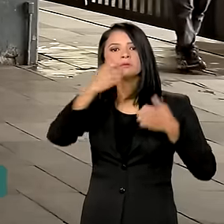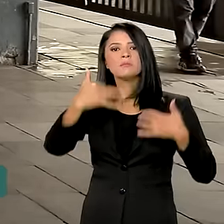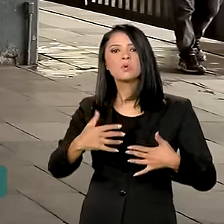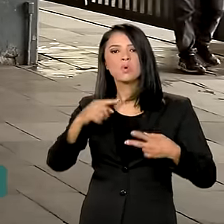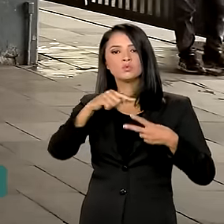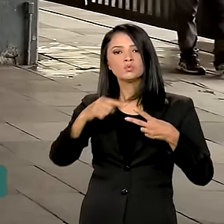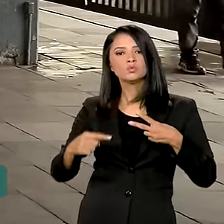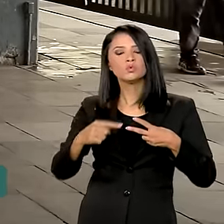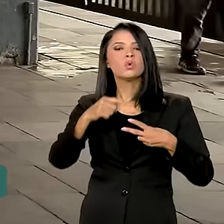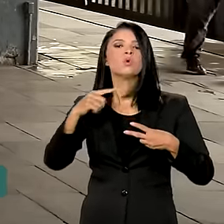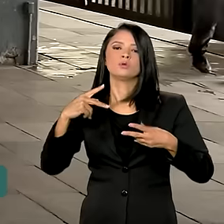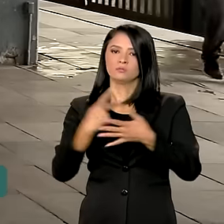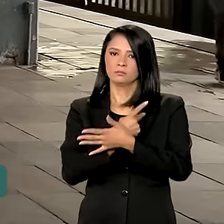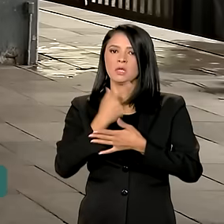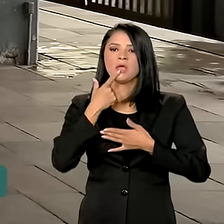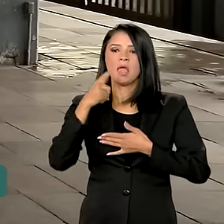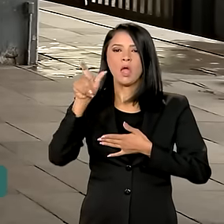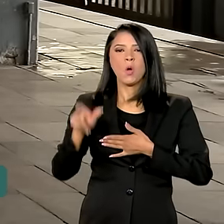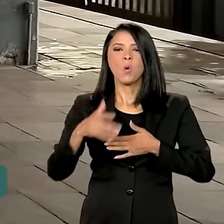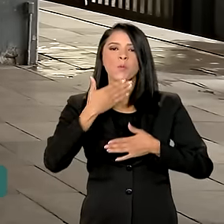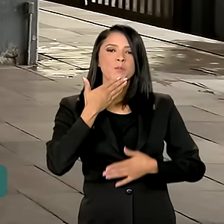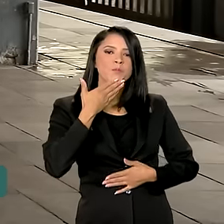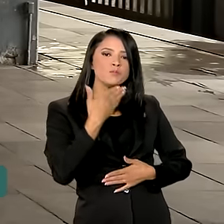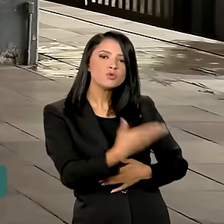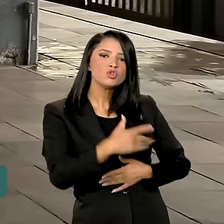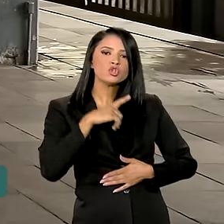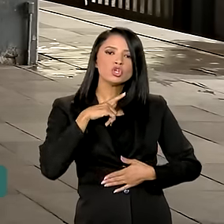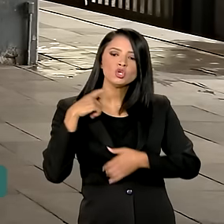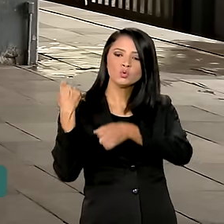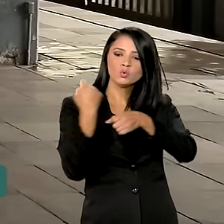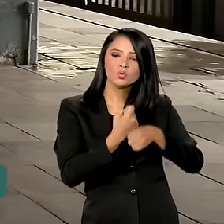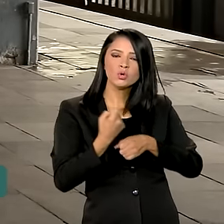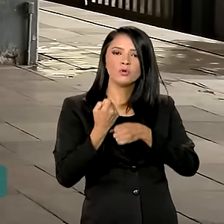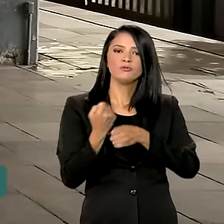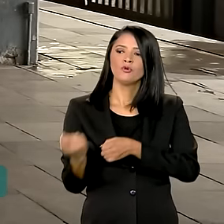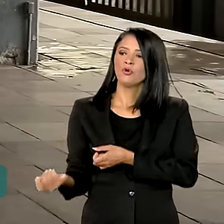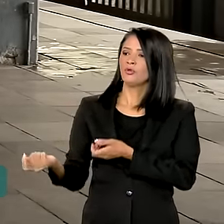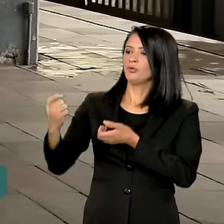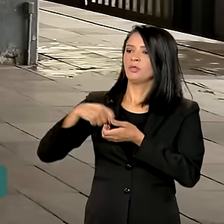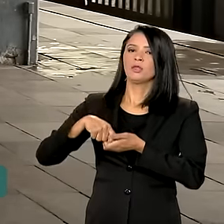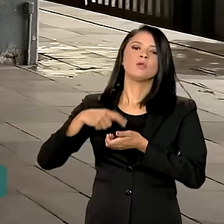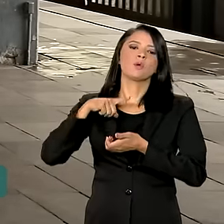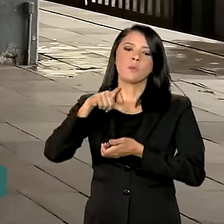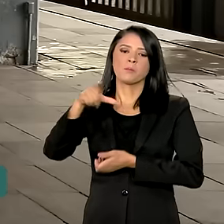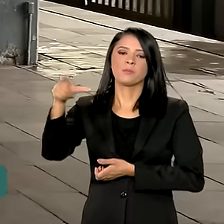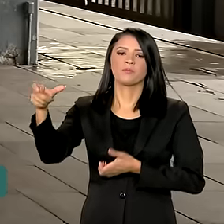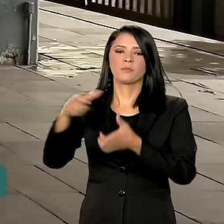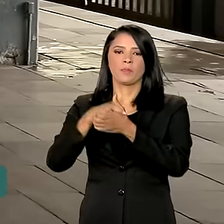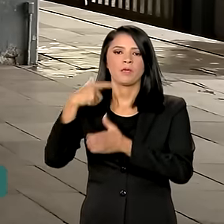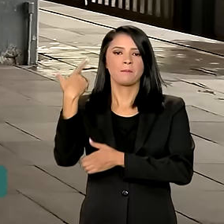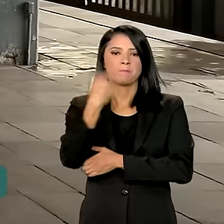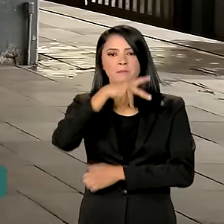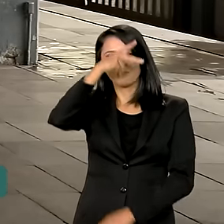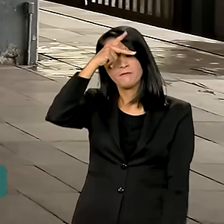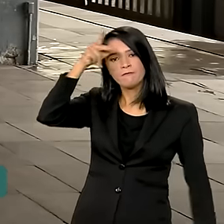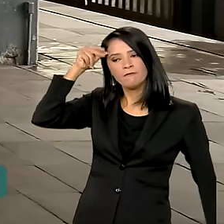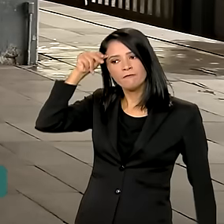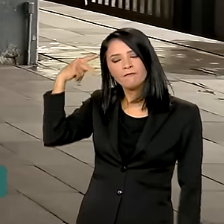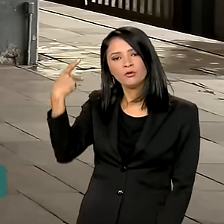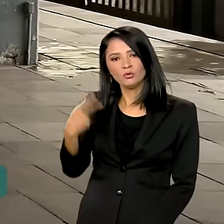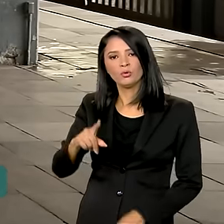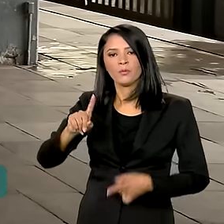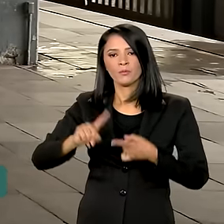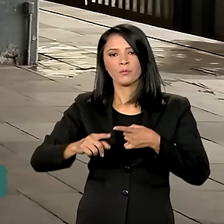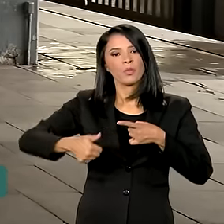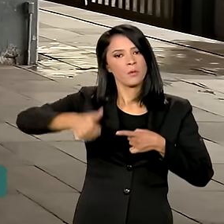casos em que os pedidos de auxílio reconstrução foram devolvidos como pendência para as prefeituras. No